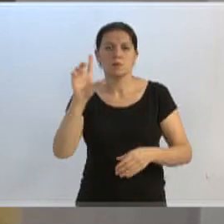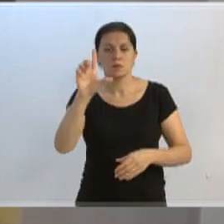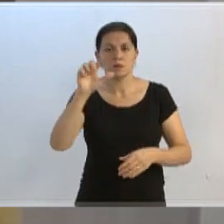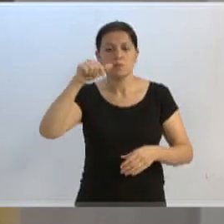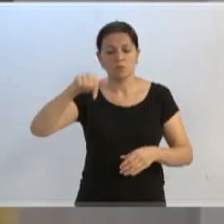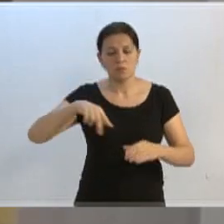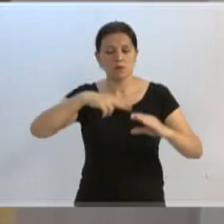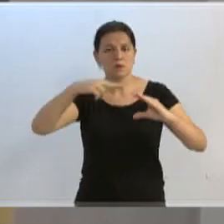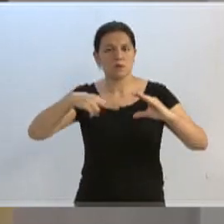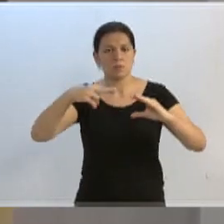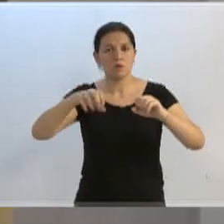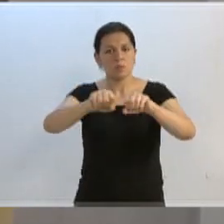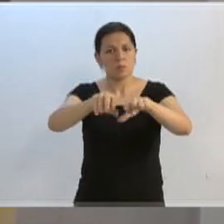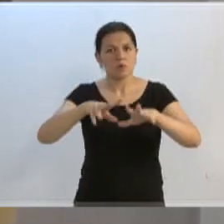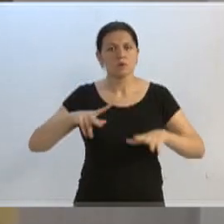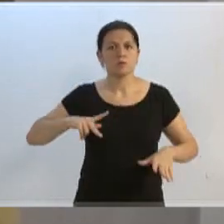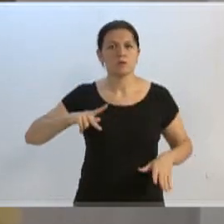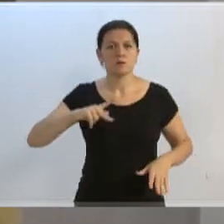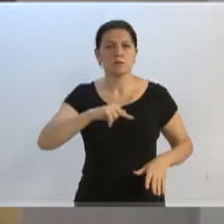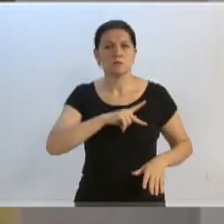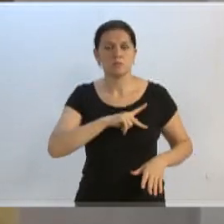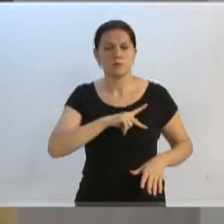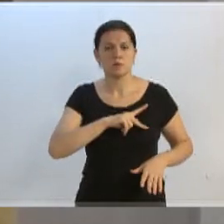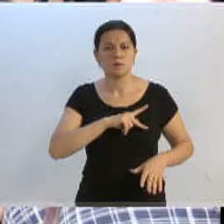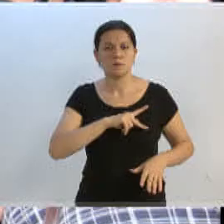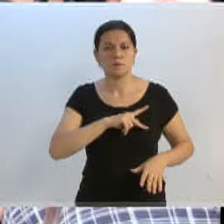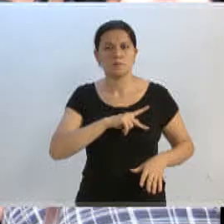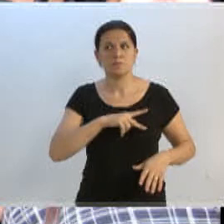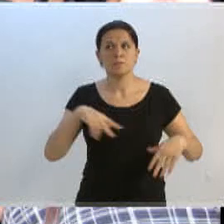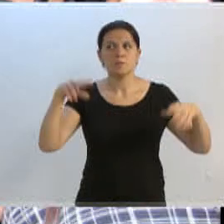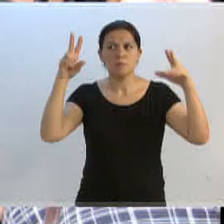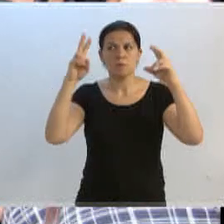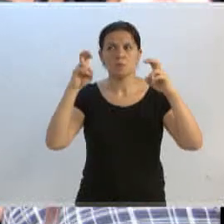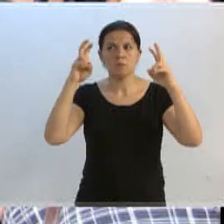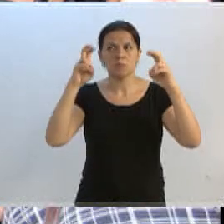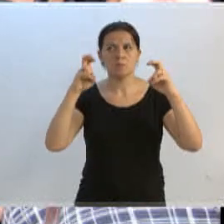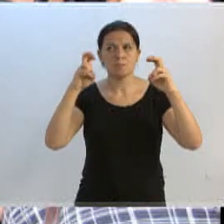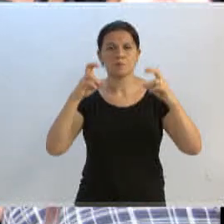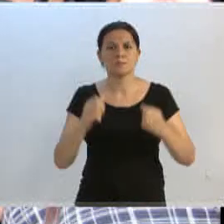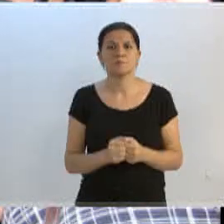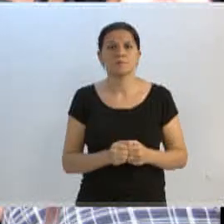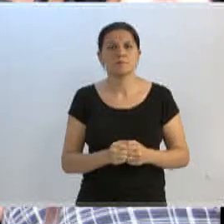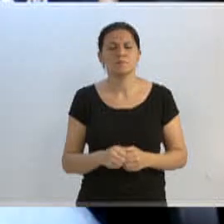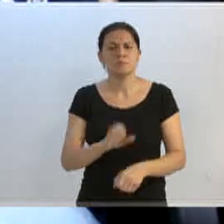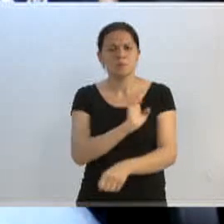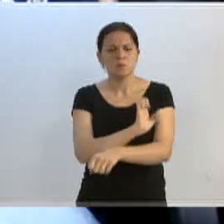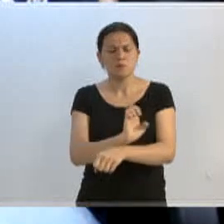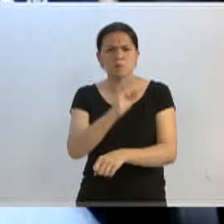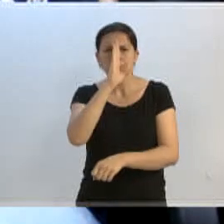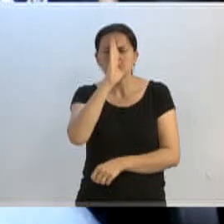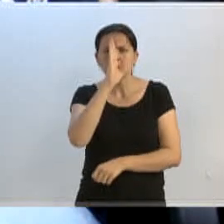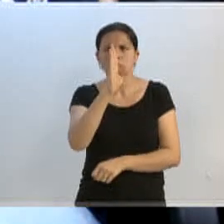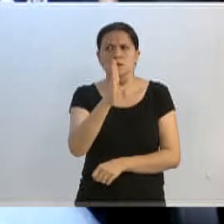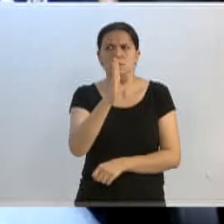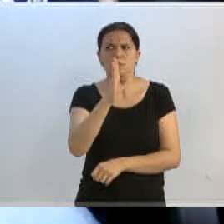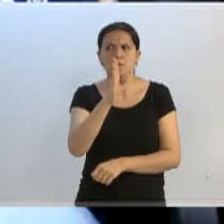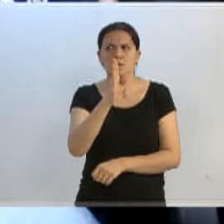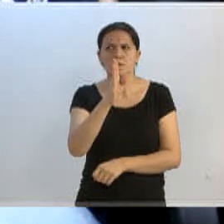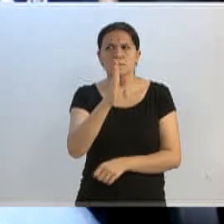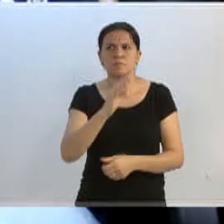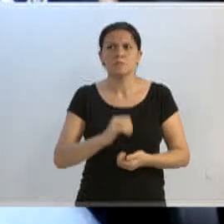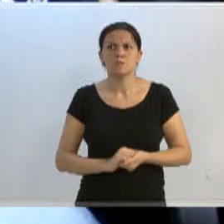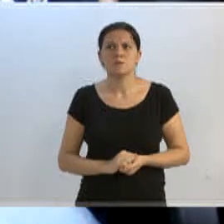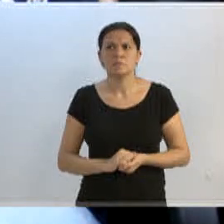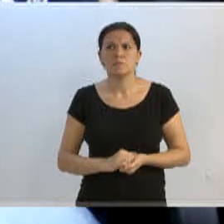aqui, nesta casa, uma audiência pública com relação à educação, principalmente no que parte, no que diz